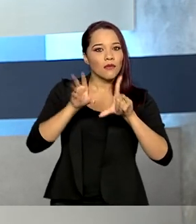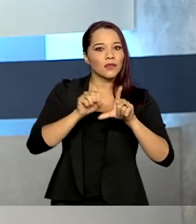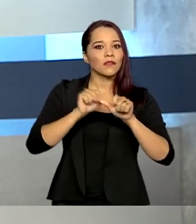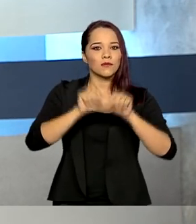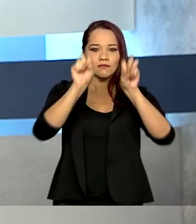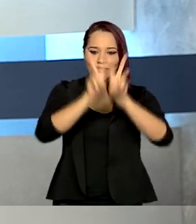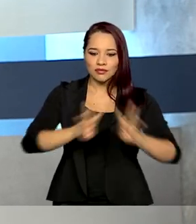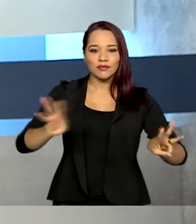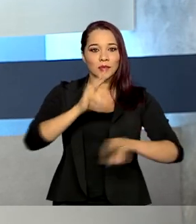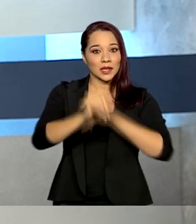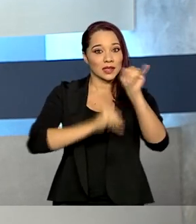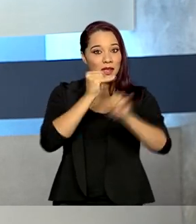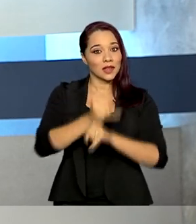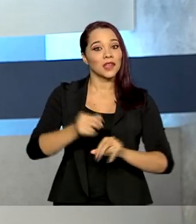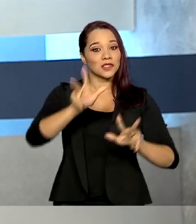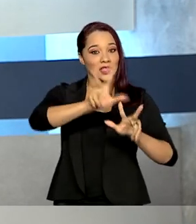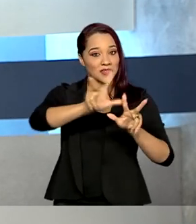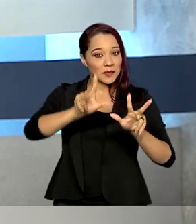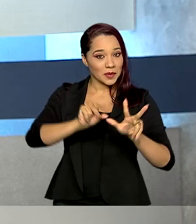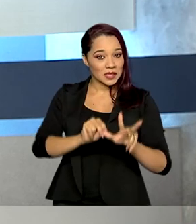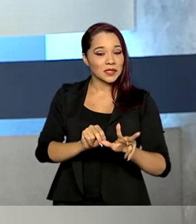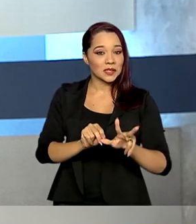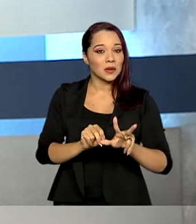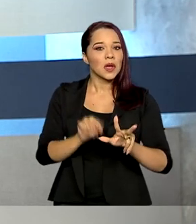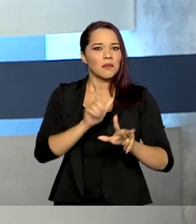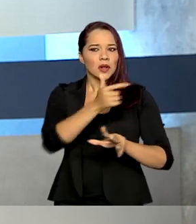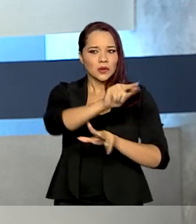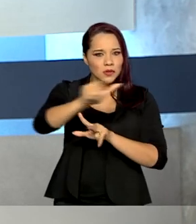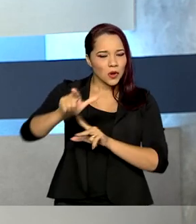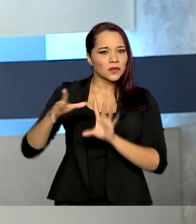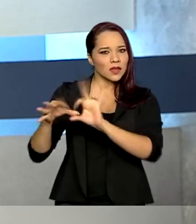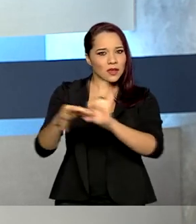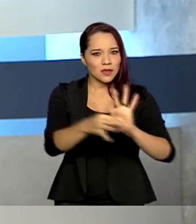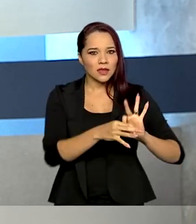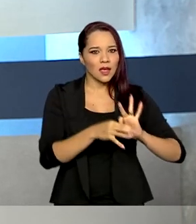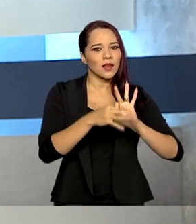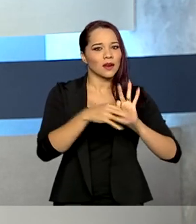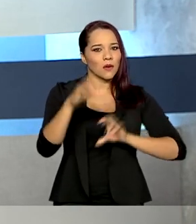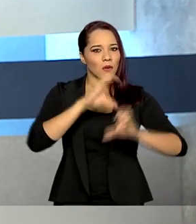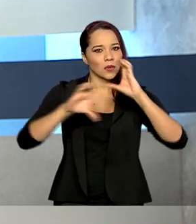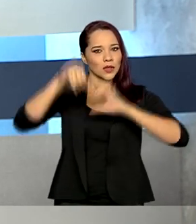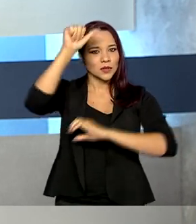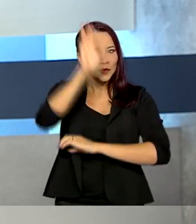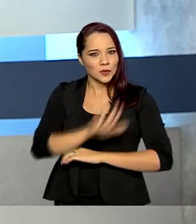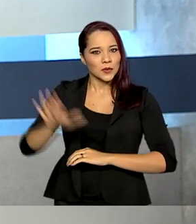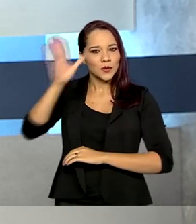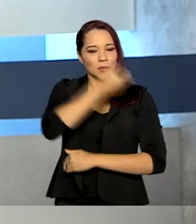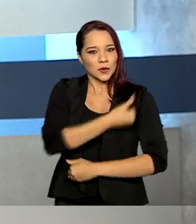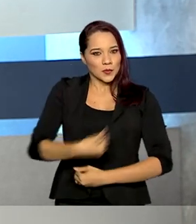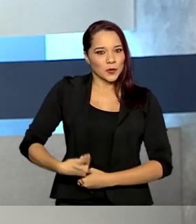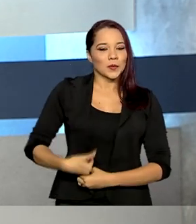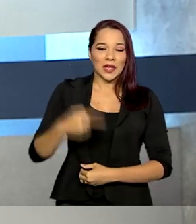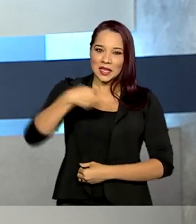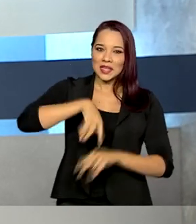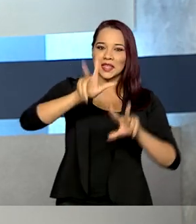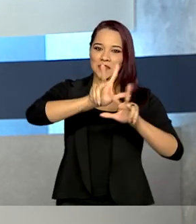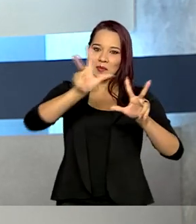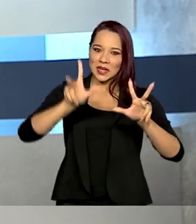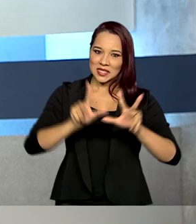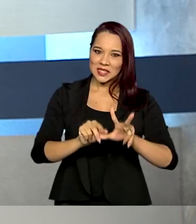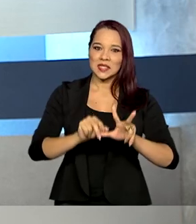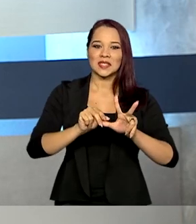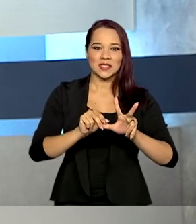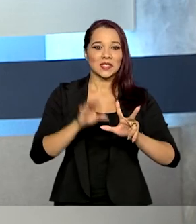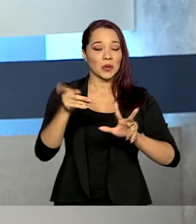streaming no site da TV Brasil pelas afiliadas que integram a Rede Nacional de Comunicação Pública e pela TV Brasil, no sinal